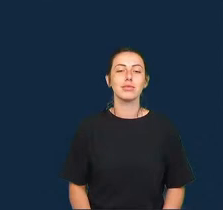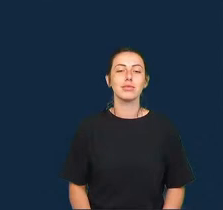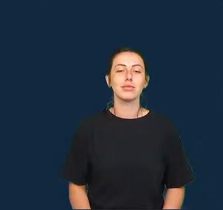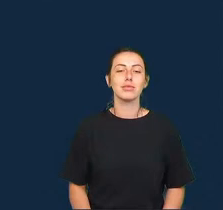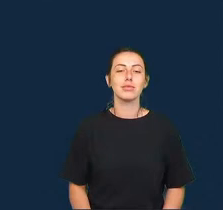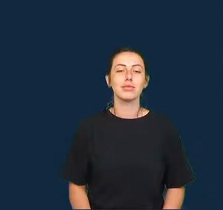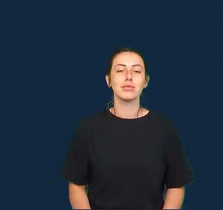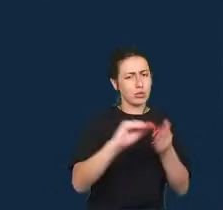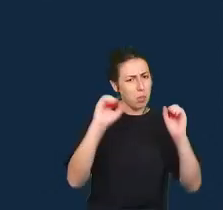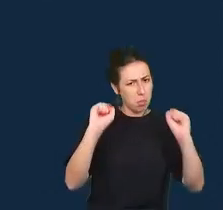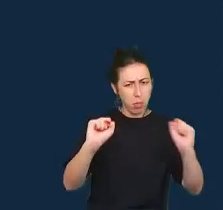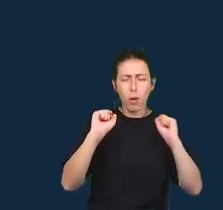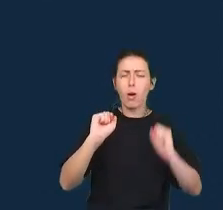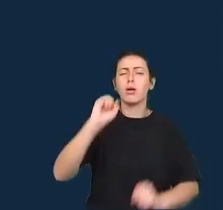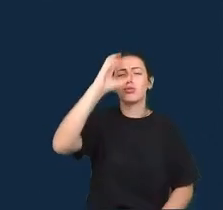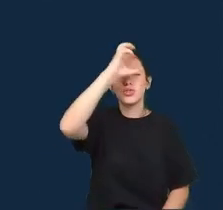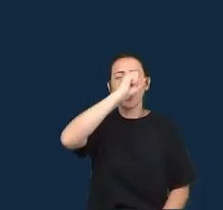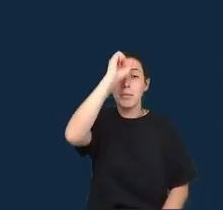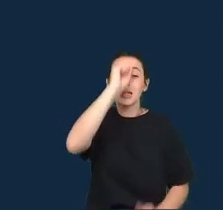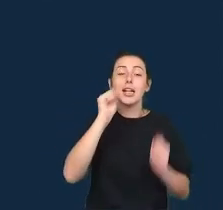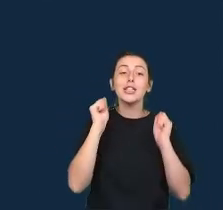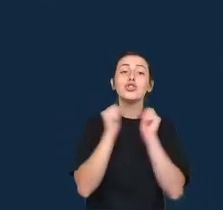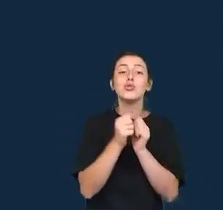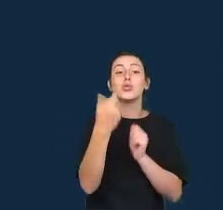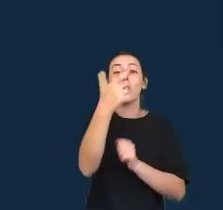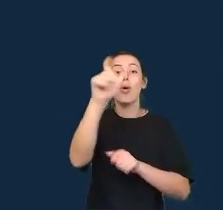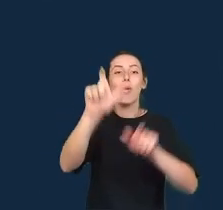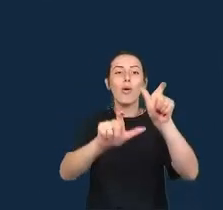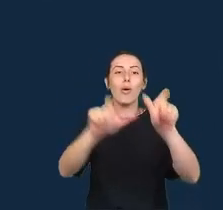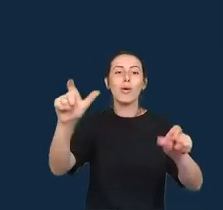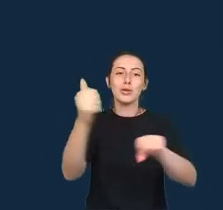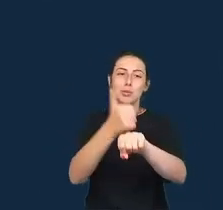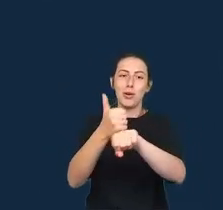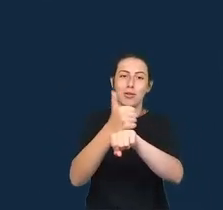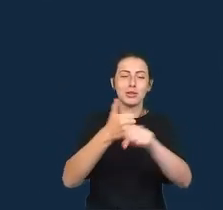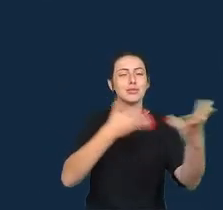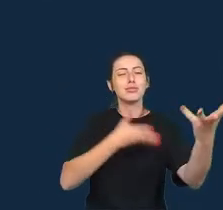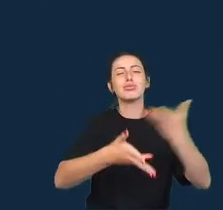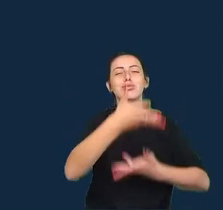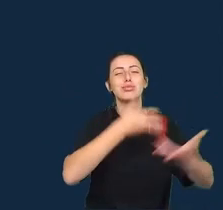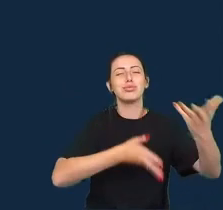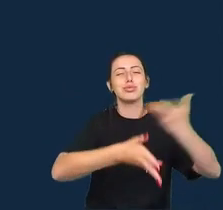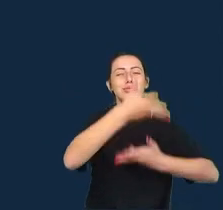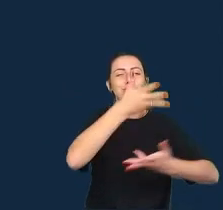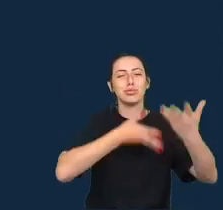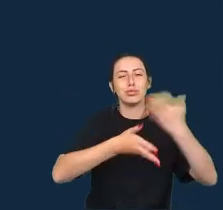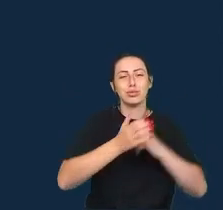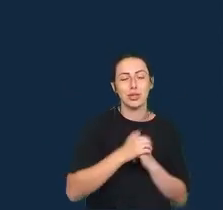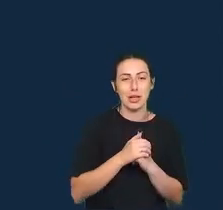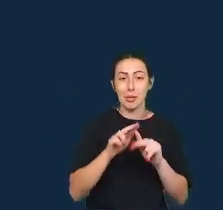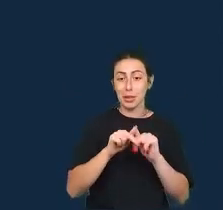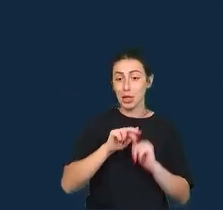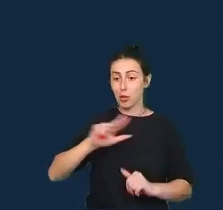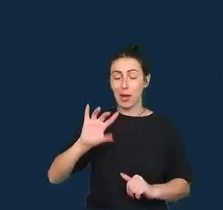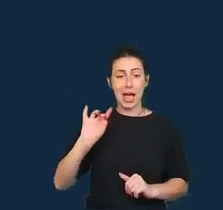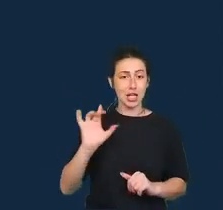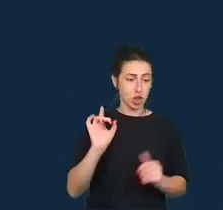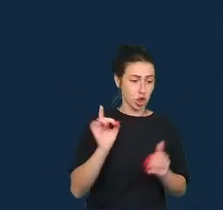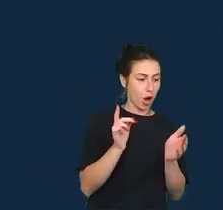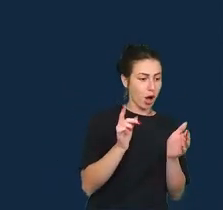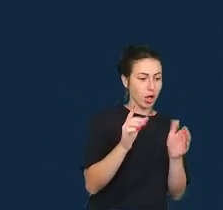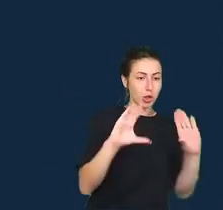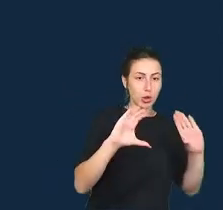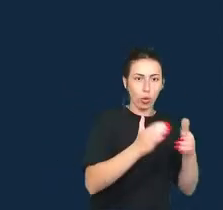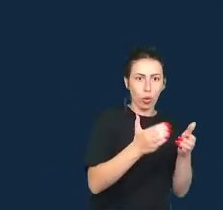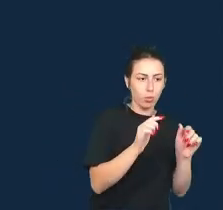aprender uns dos outros. Então, as colaborações não somente entre jornalistas, mas também entre jornalistas e pesquisadores são